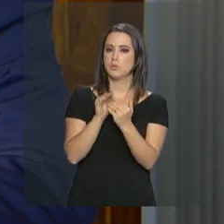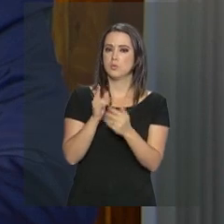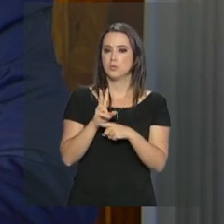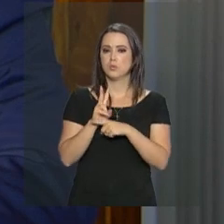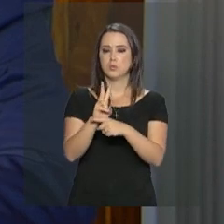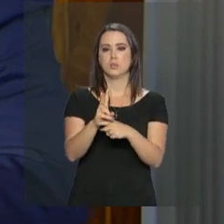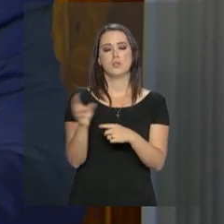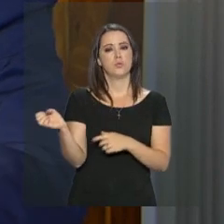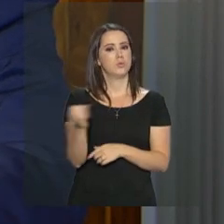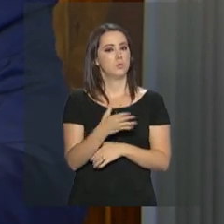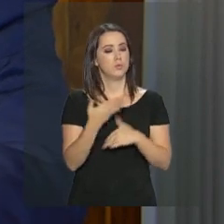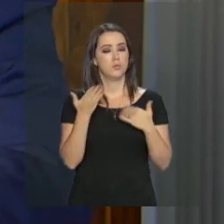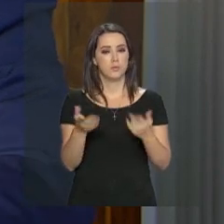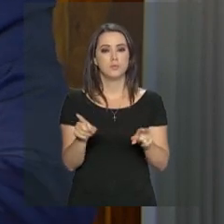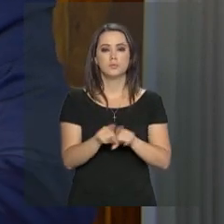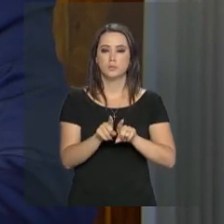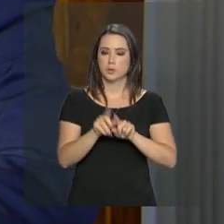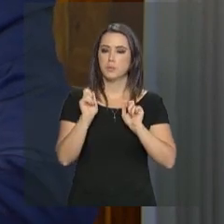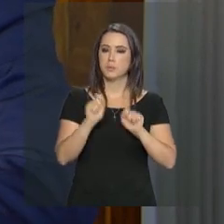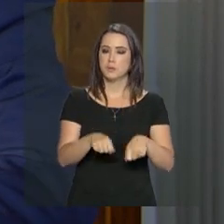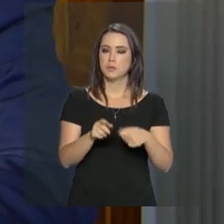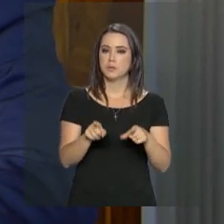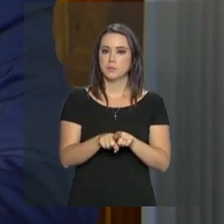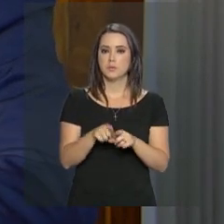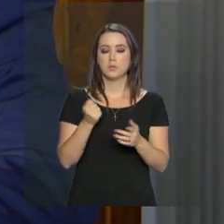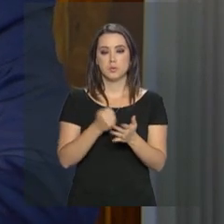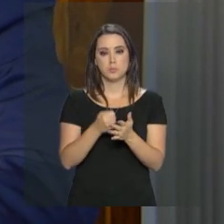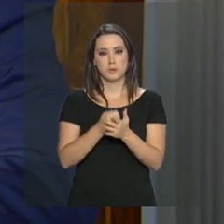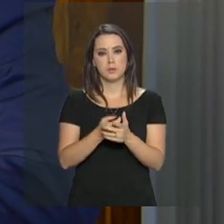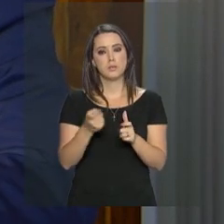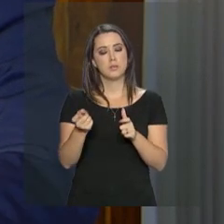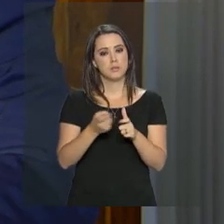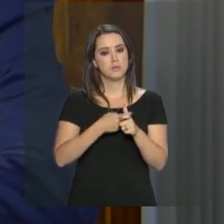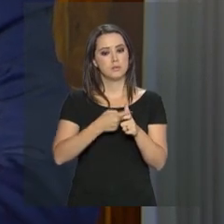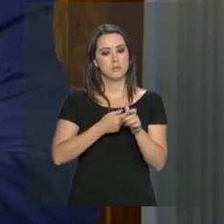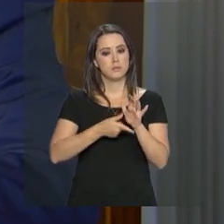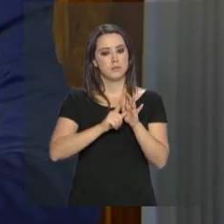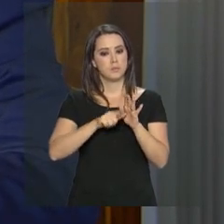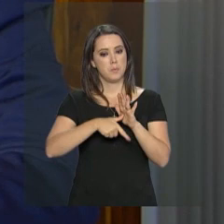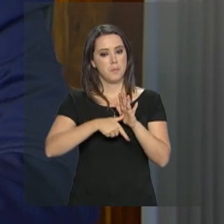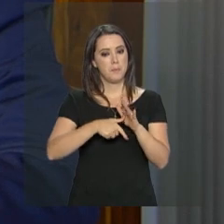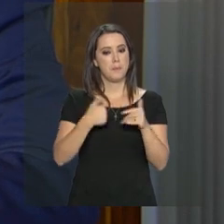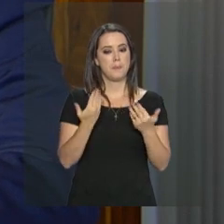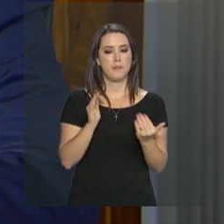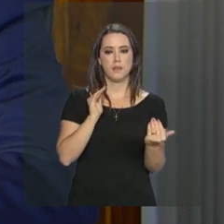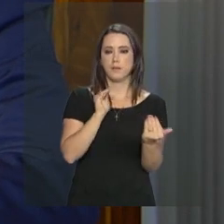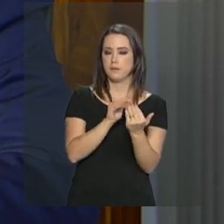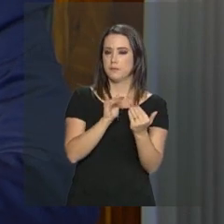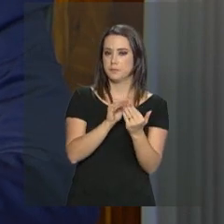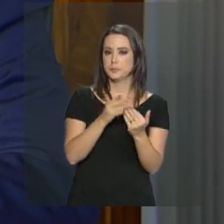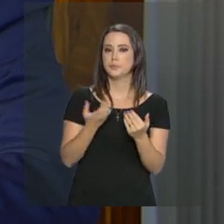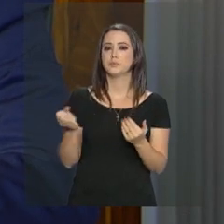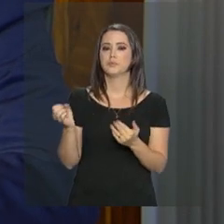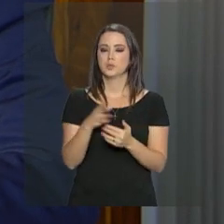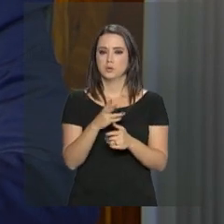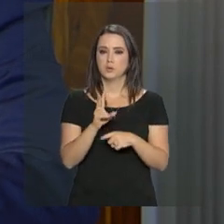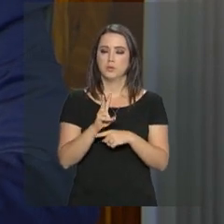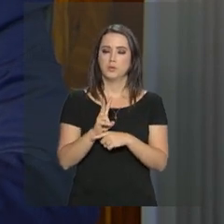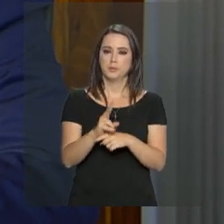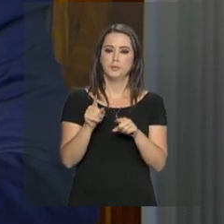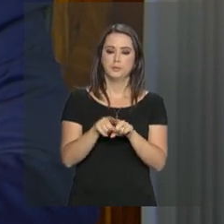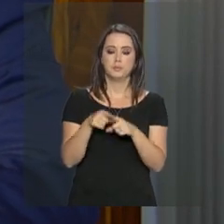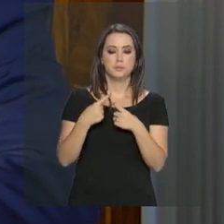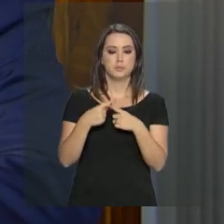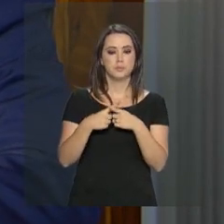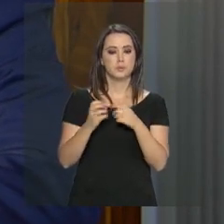em crédito novo, também tendo condição de regularizar créditos que estejam em atraso. Mas focamos em crédito novo porque as empresas